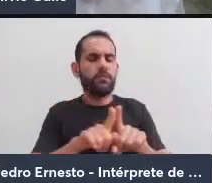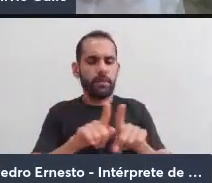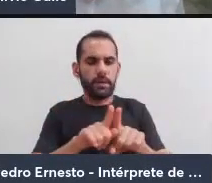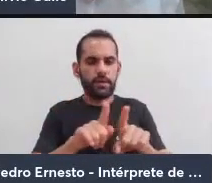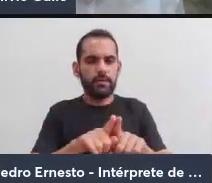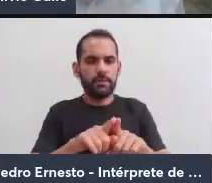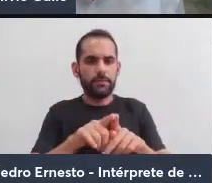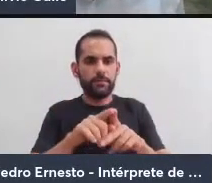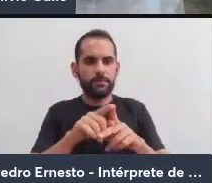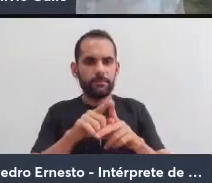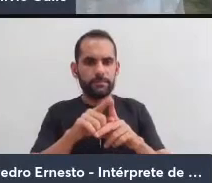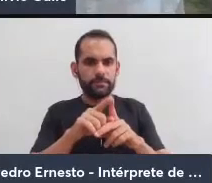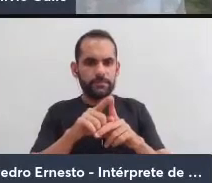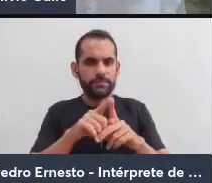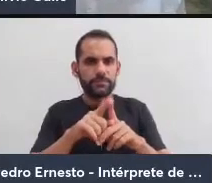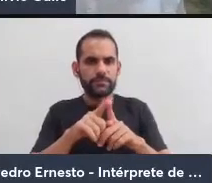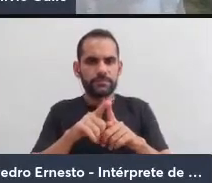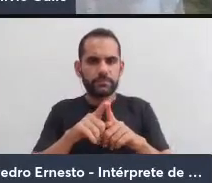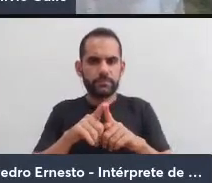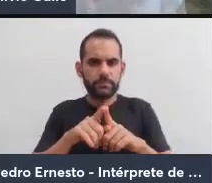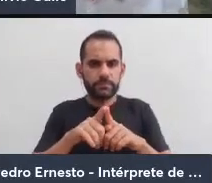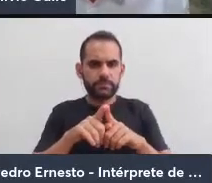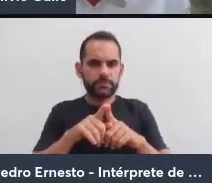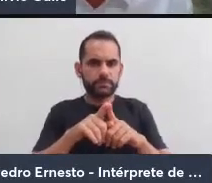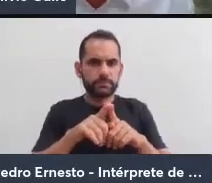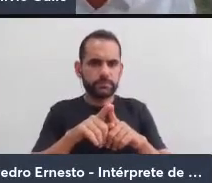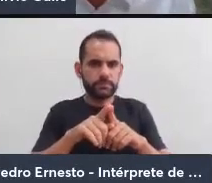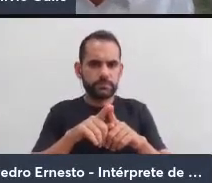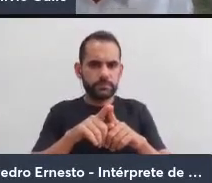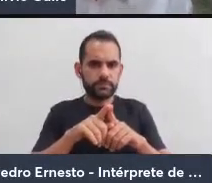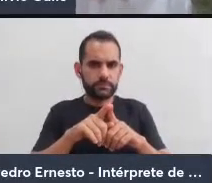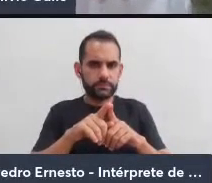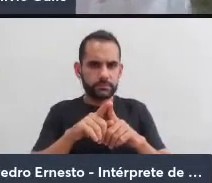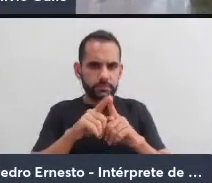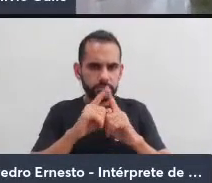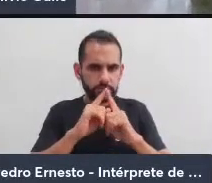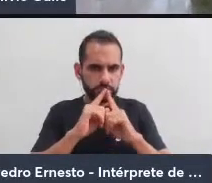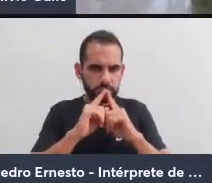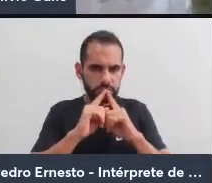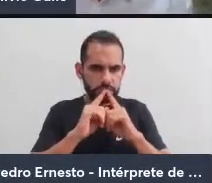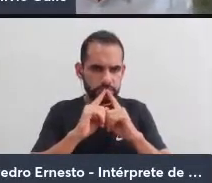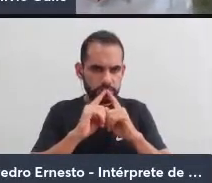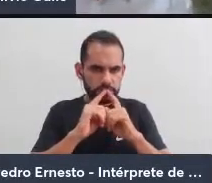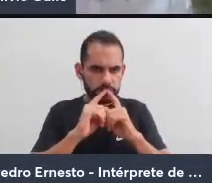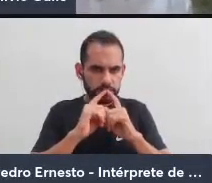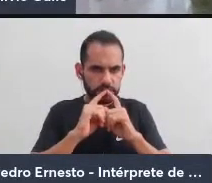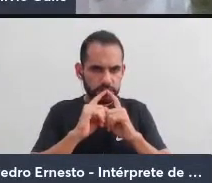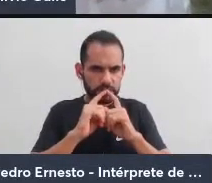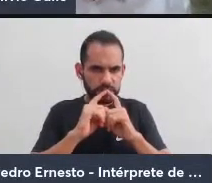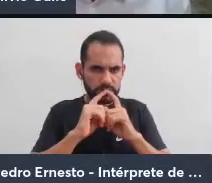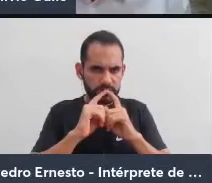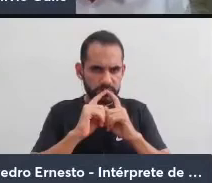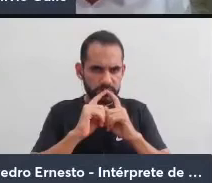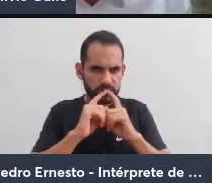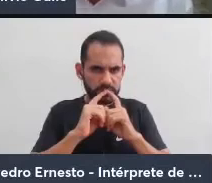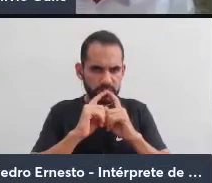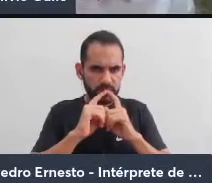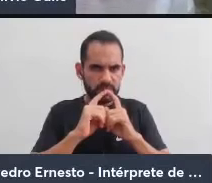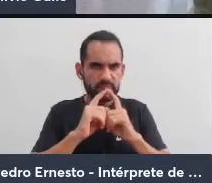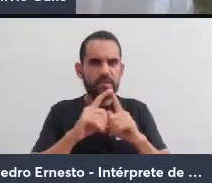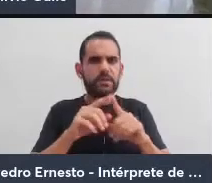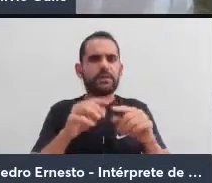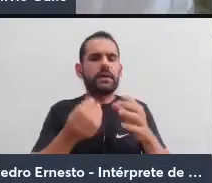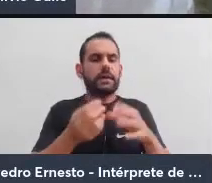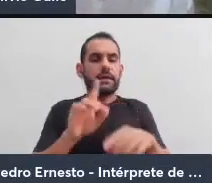em um dos platôs desculpem, eu já estou aqui me confundindo, Deleuze-Gottahy na obra Mil Platôs,